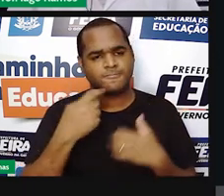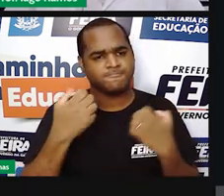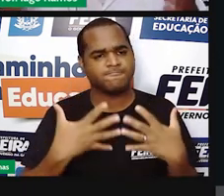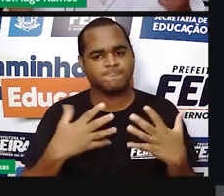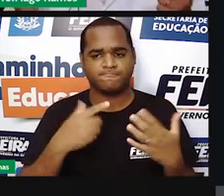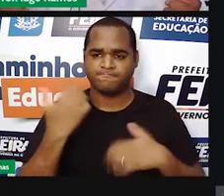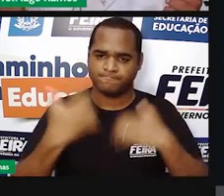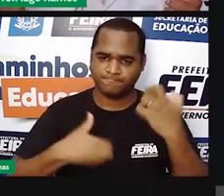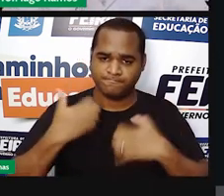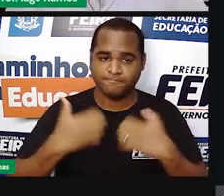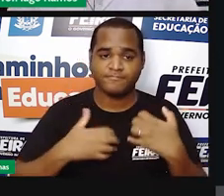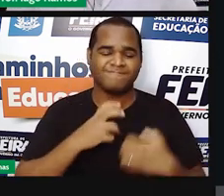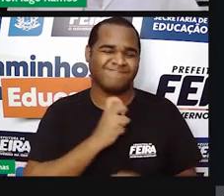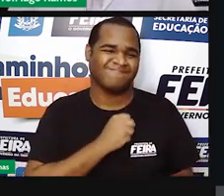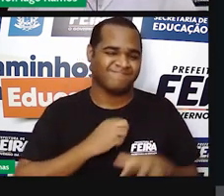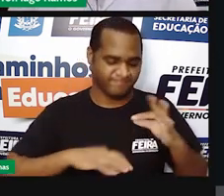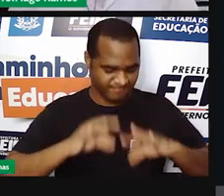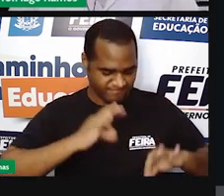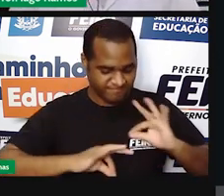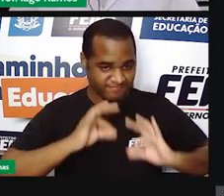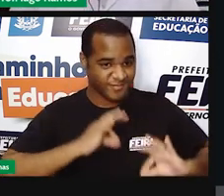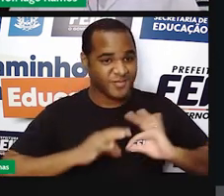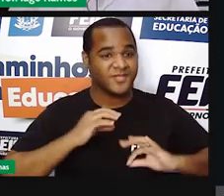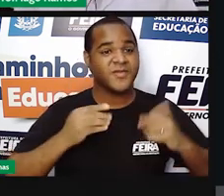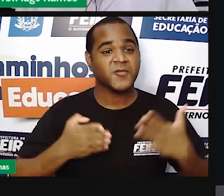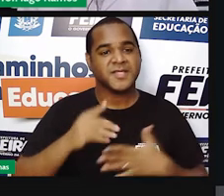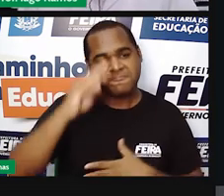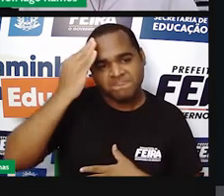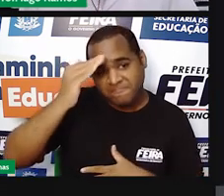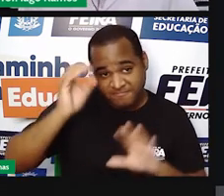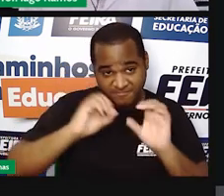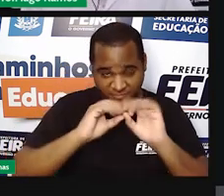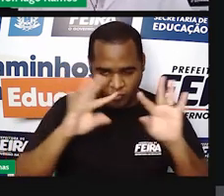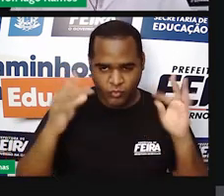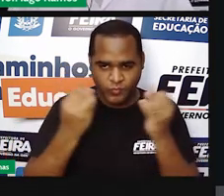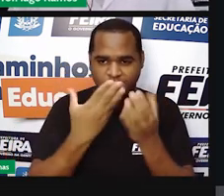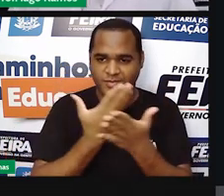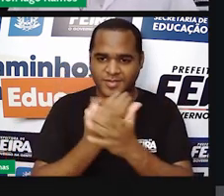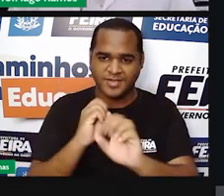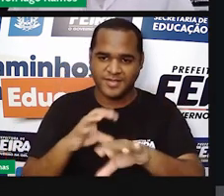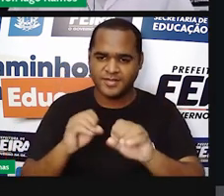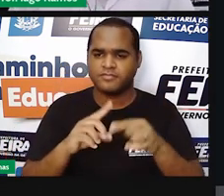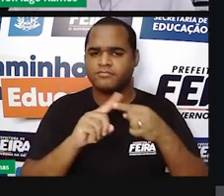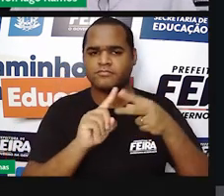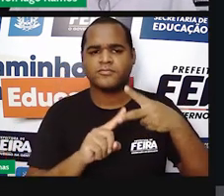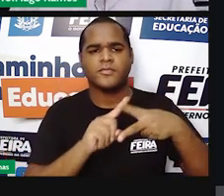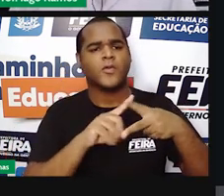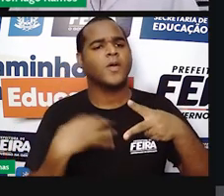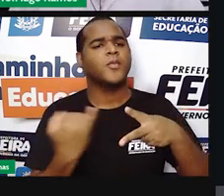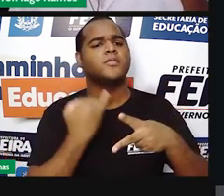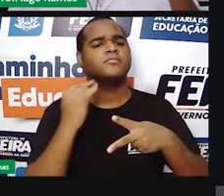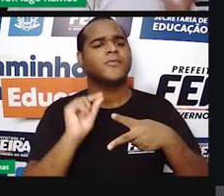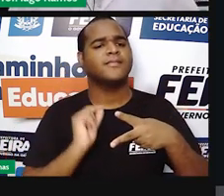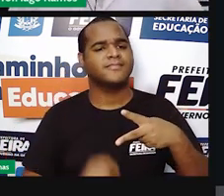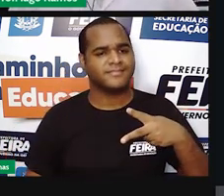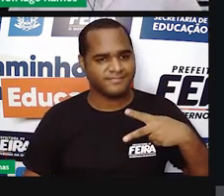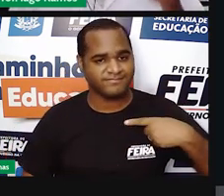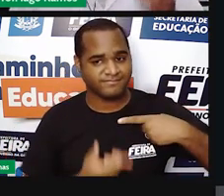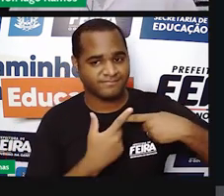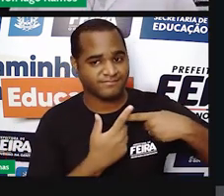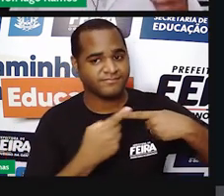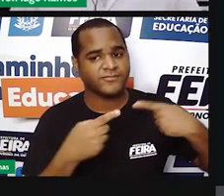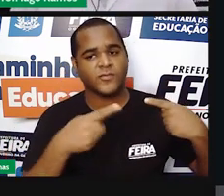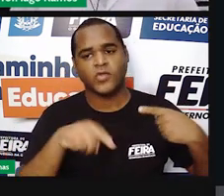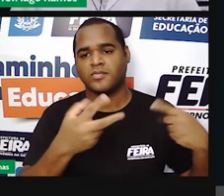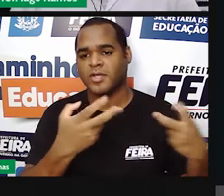com muita paixão para tentar te fazer entender o conteúdo dessa aula e o que é que foi importante nessa aula? Perceber